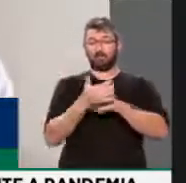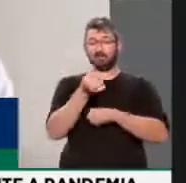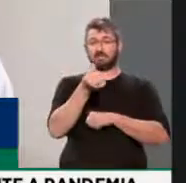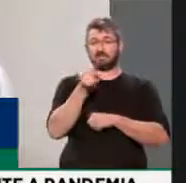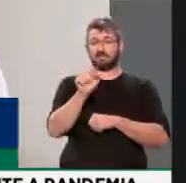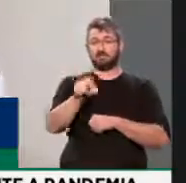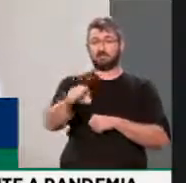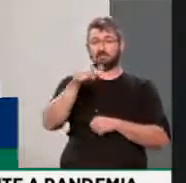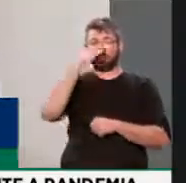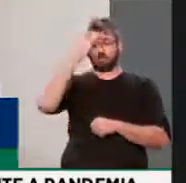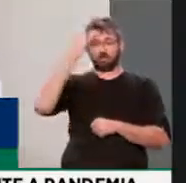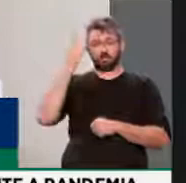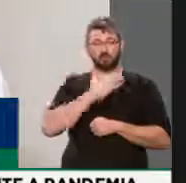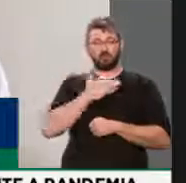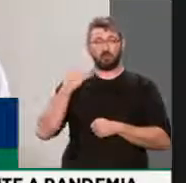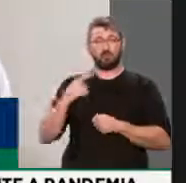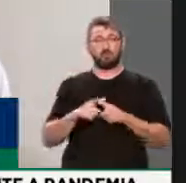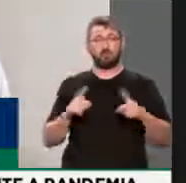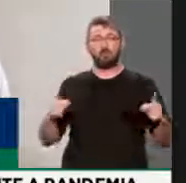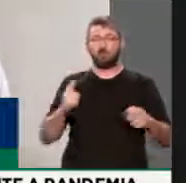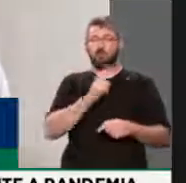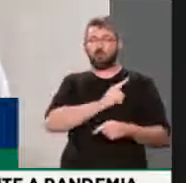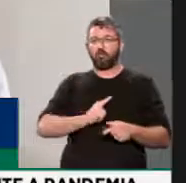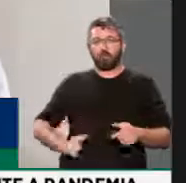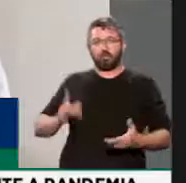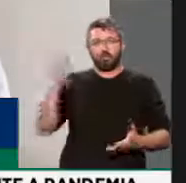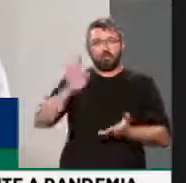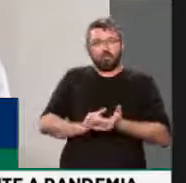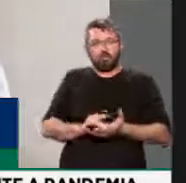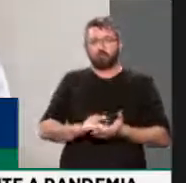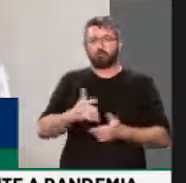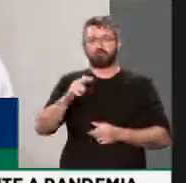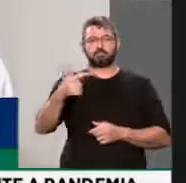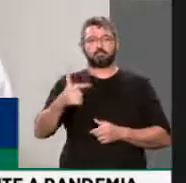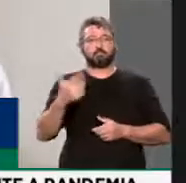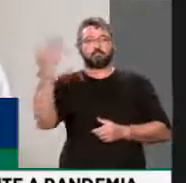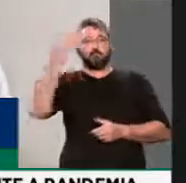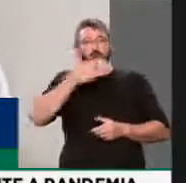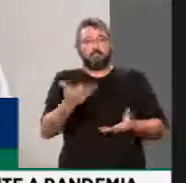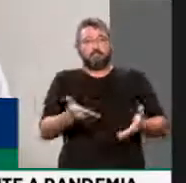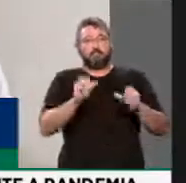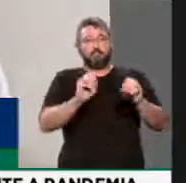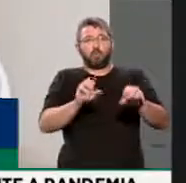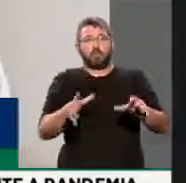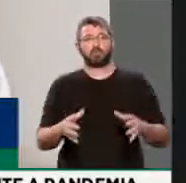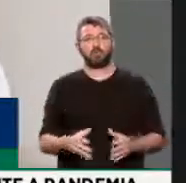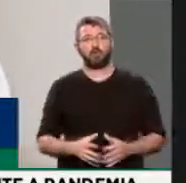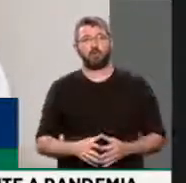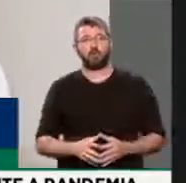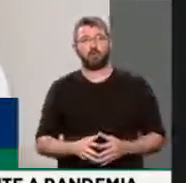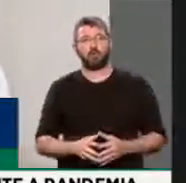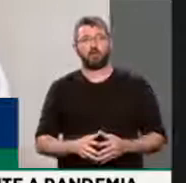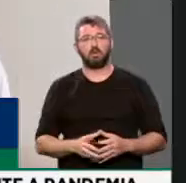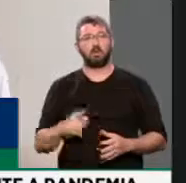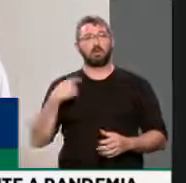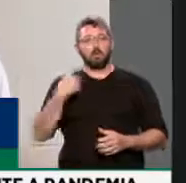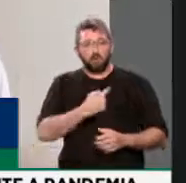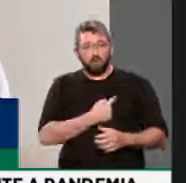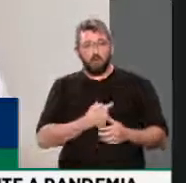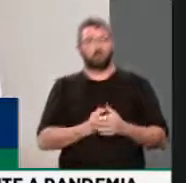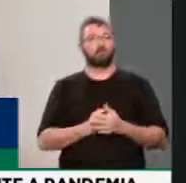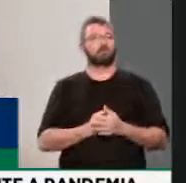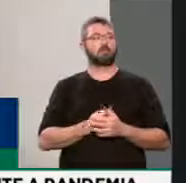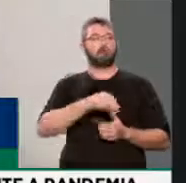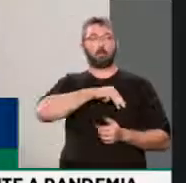pessoas e não temos governo. E a prova está aí na educação. Nós acabamos de ter um